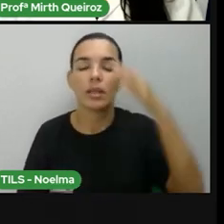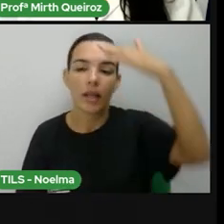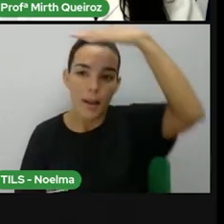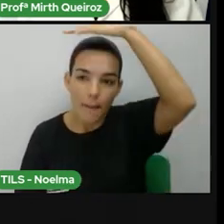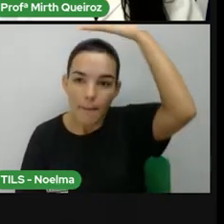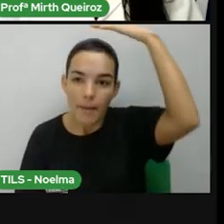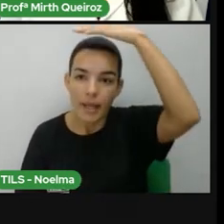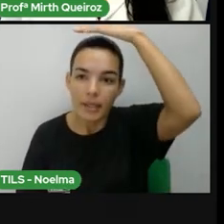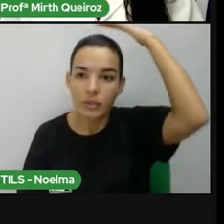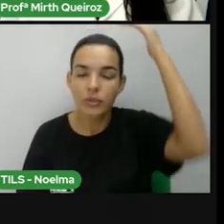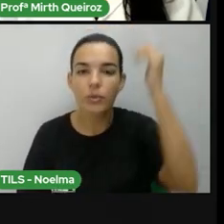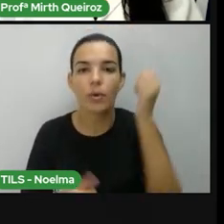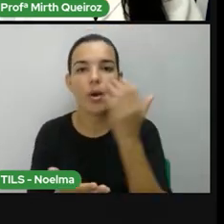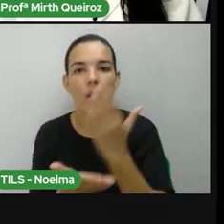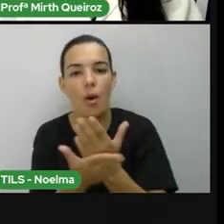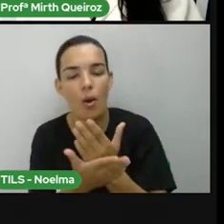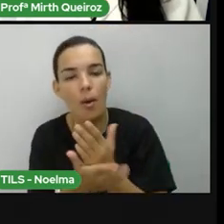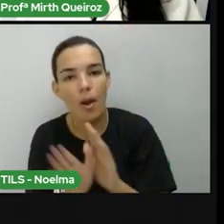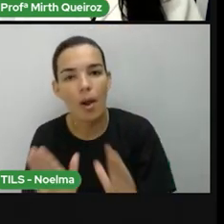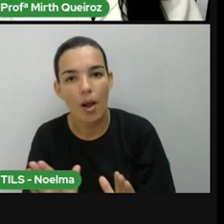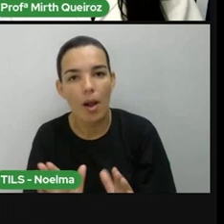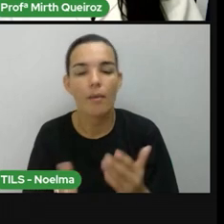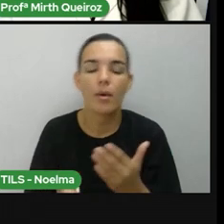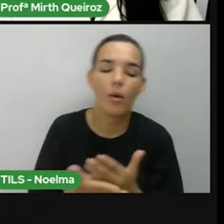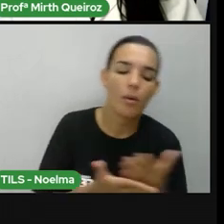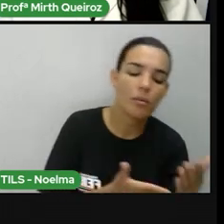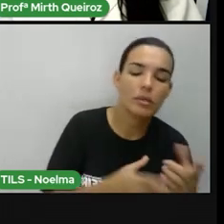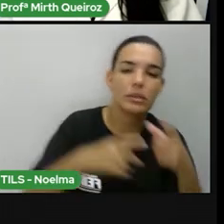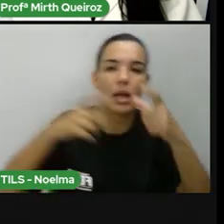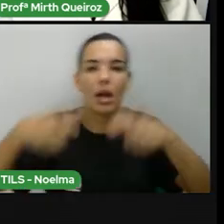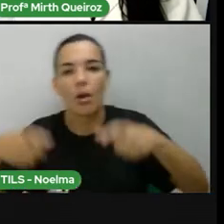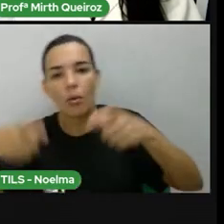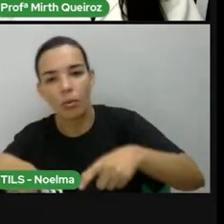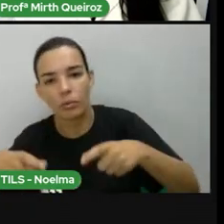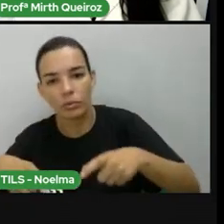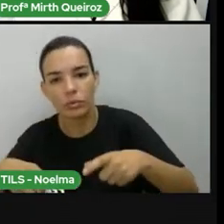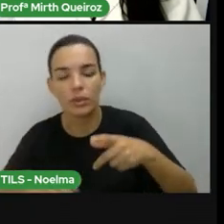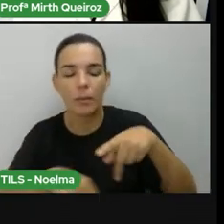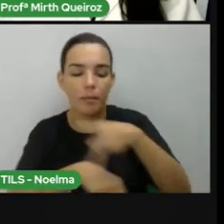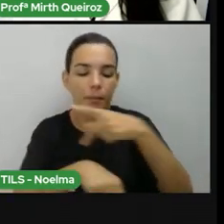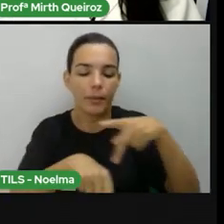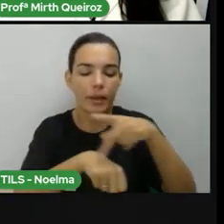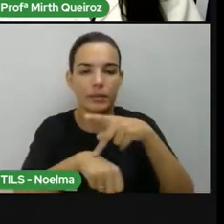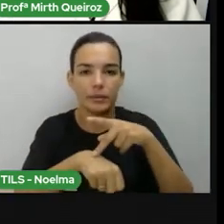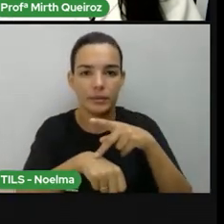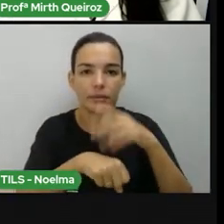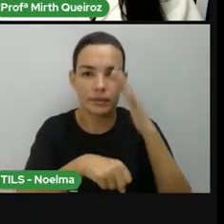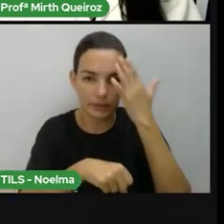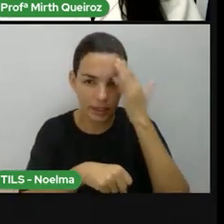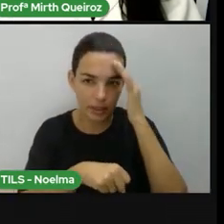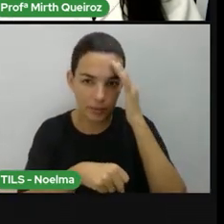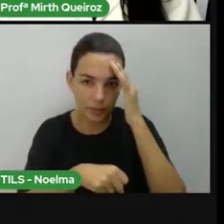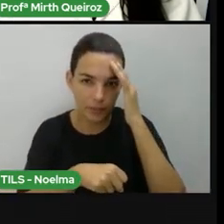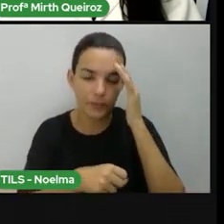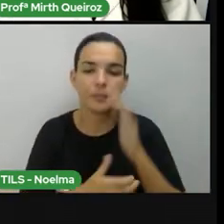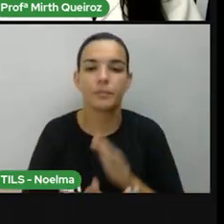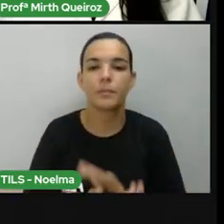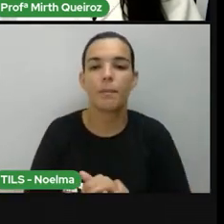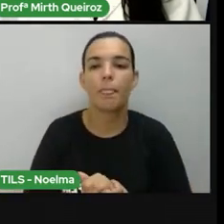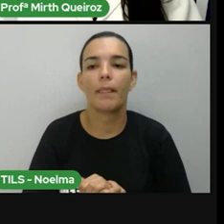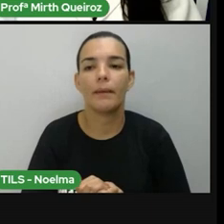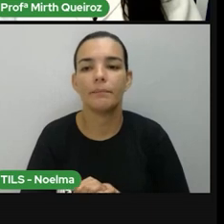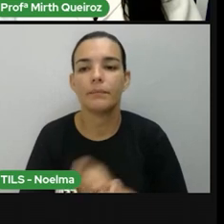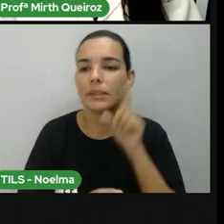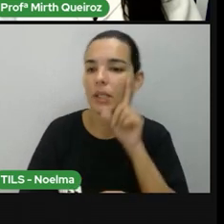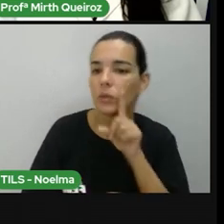começa onde? O México termina onde? A partir de onde termina o México é onde começam aí os Estados